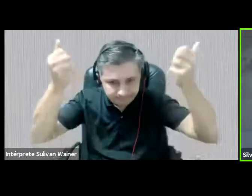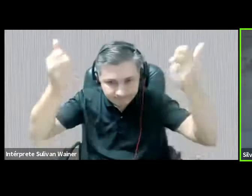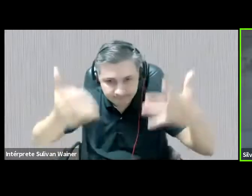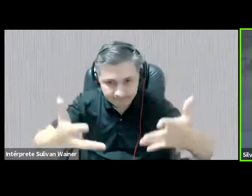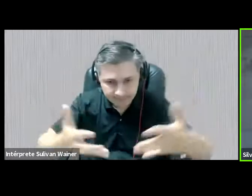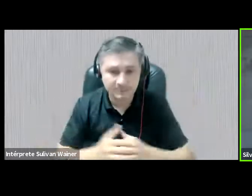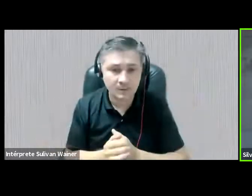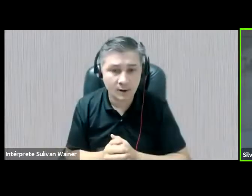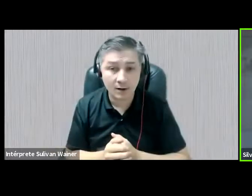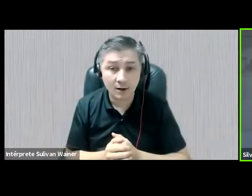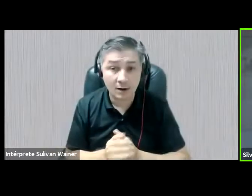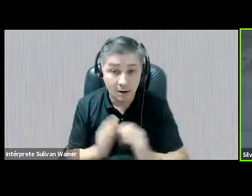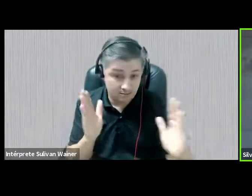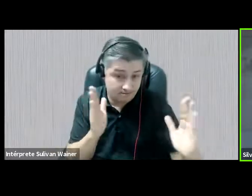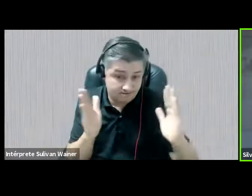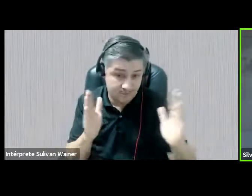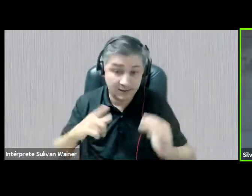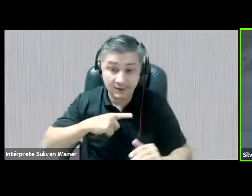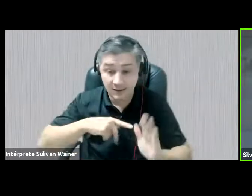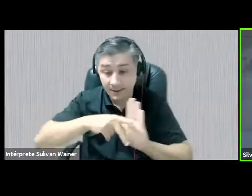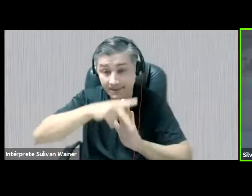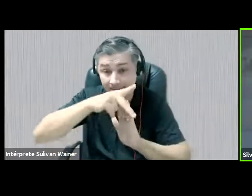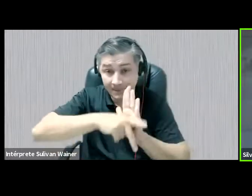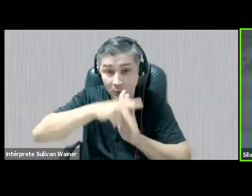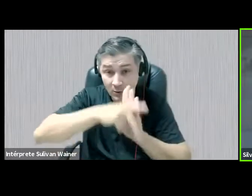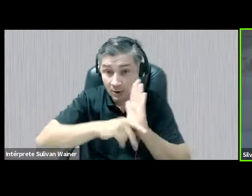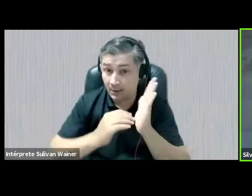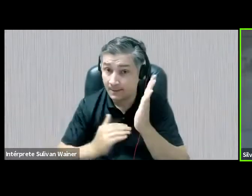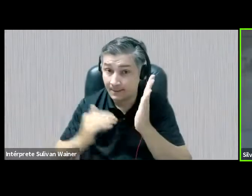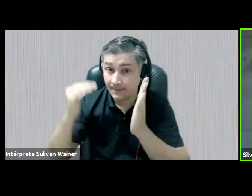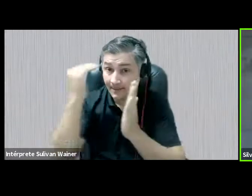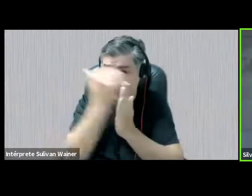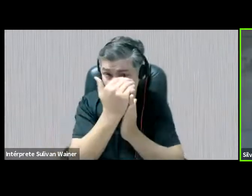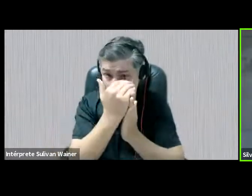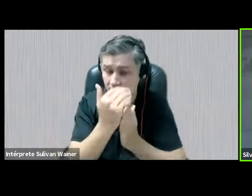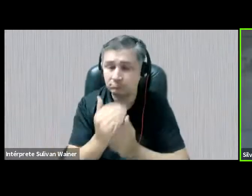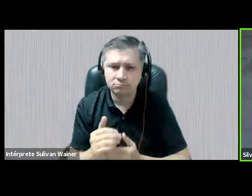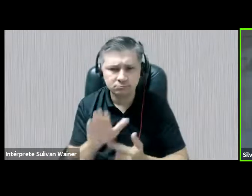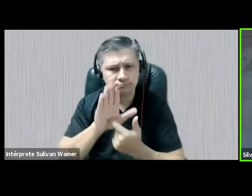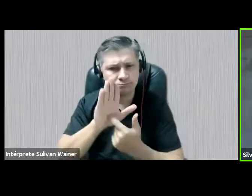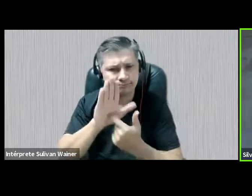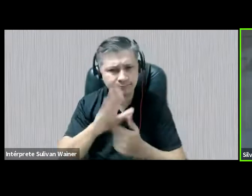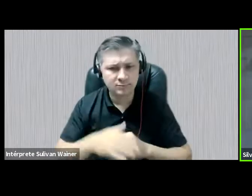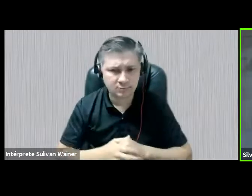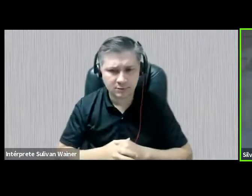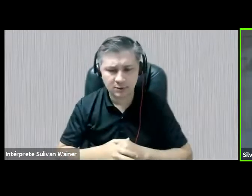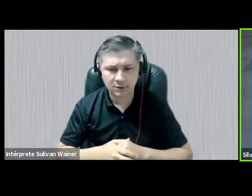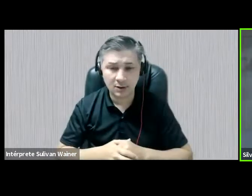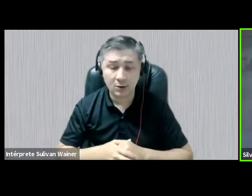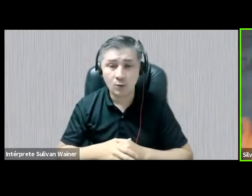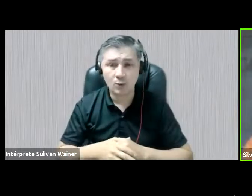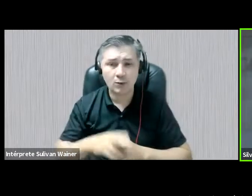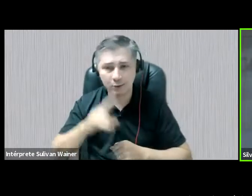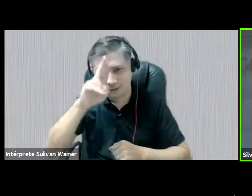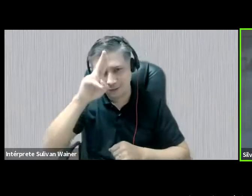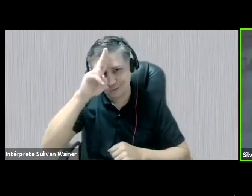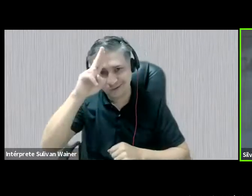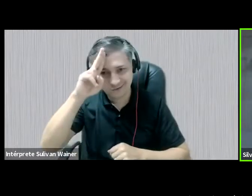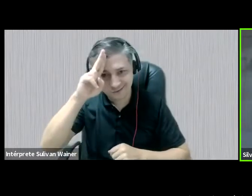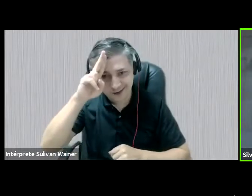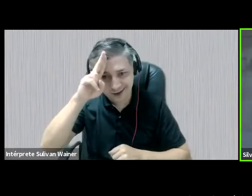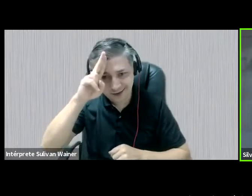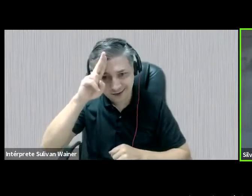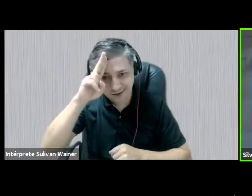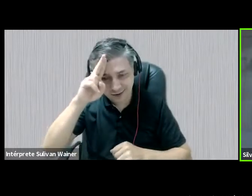situada, então, em um projeto maior, né, levado a cabo, então, pela UNO Chapecó, e pela